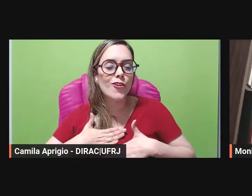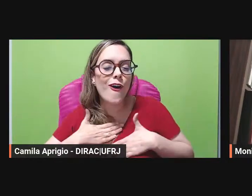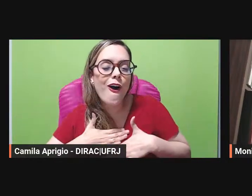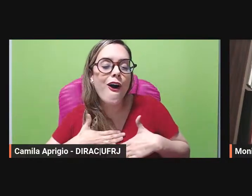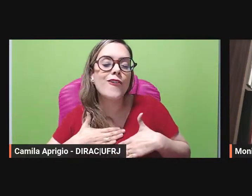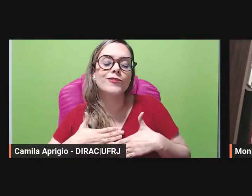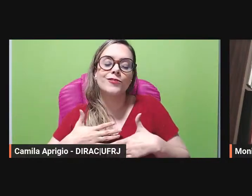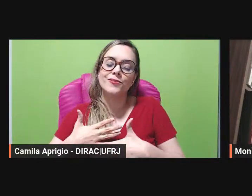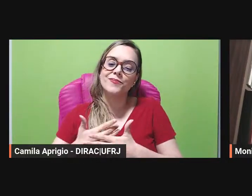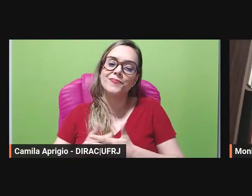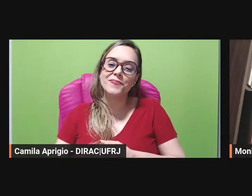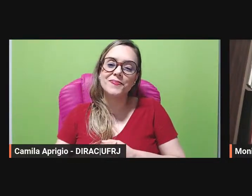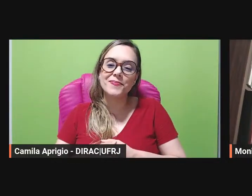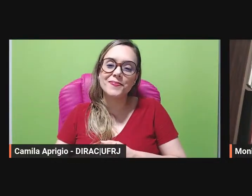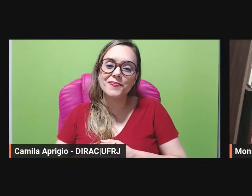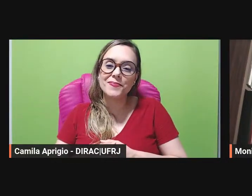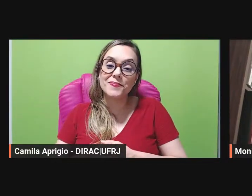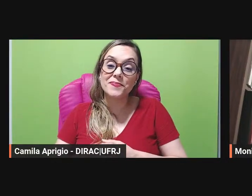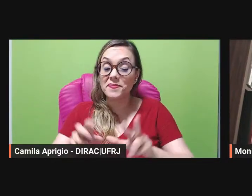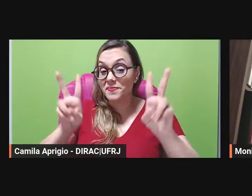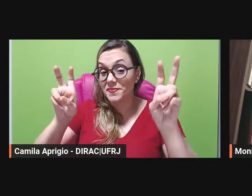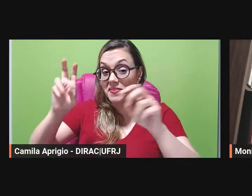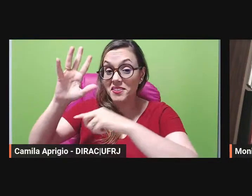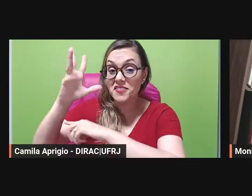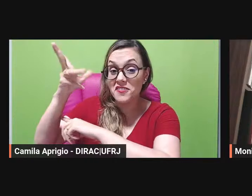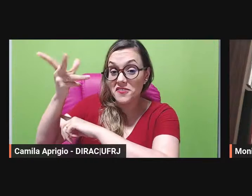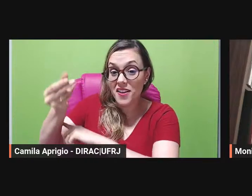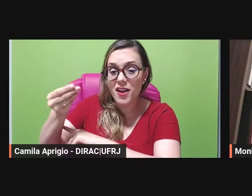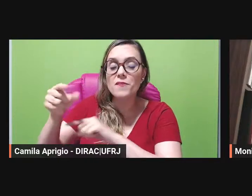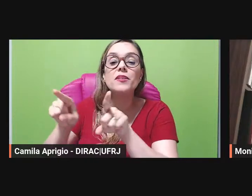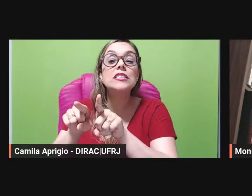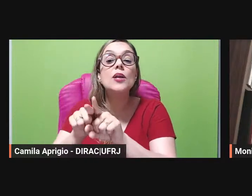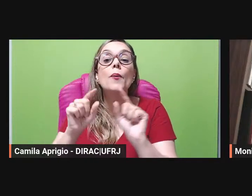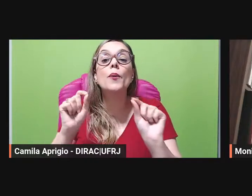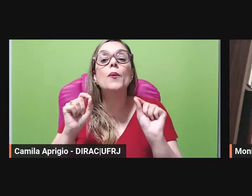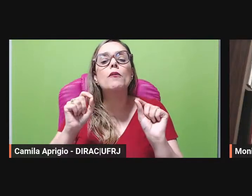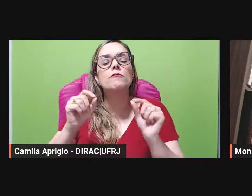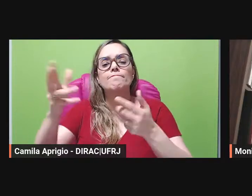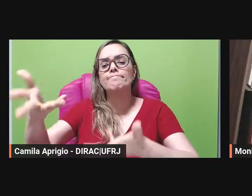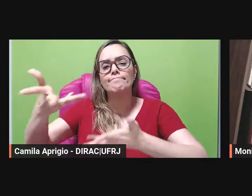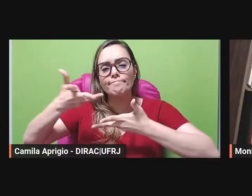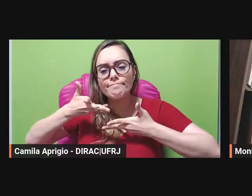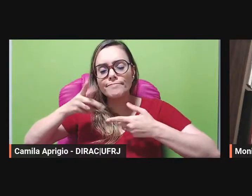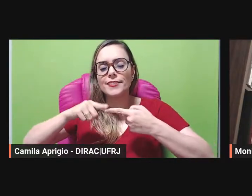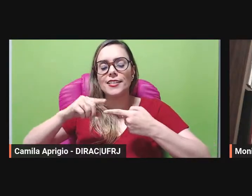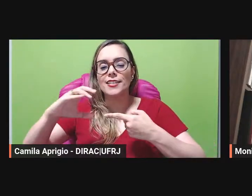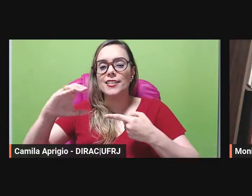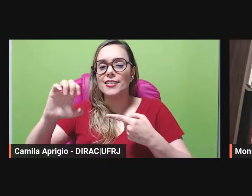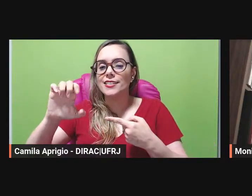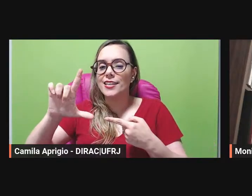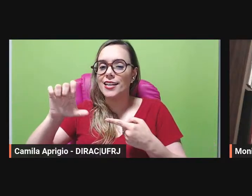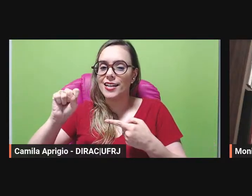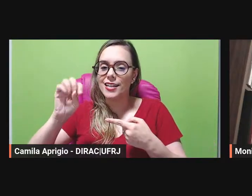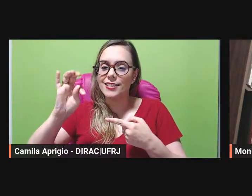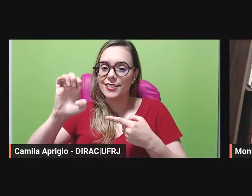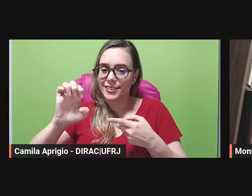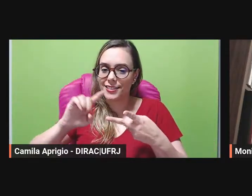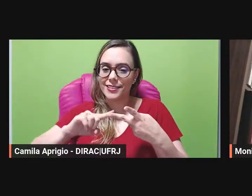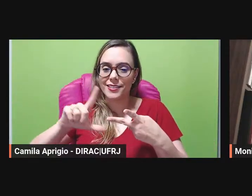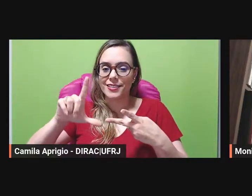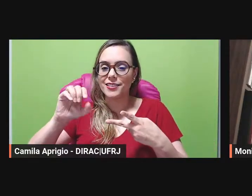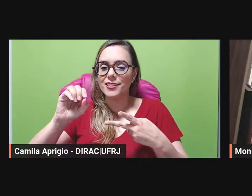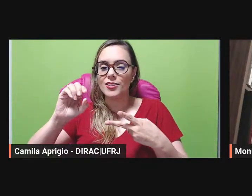em companhia das ilustres e queridas professoras Celeste e Loide a quem muito admiro